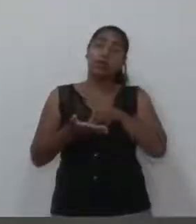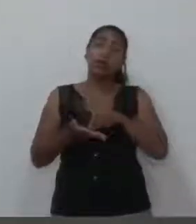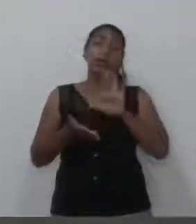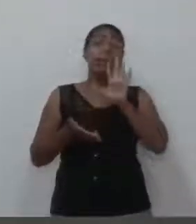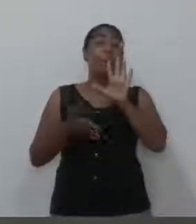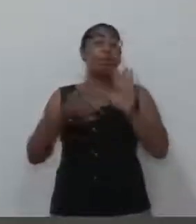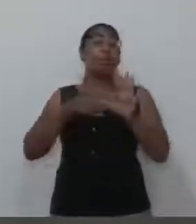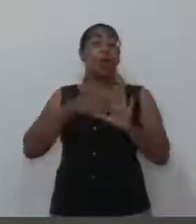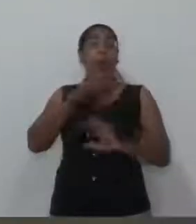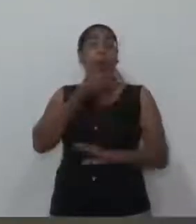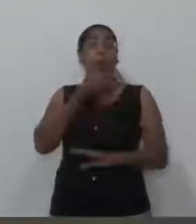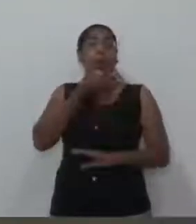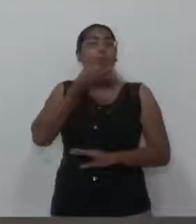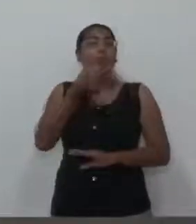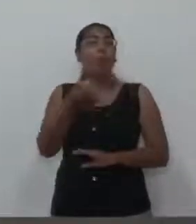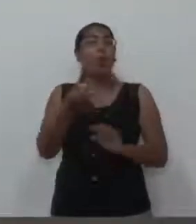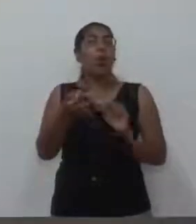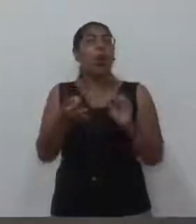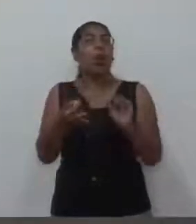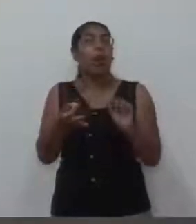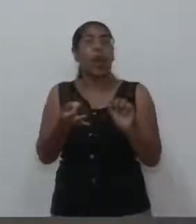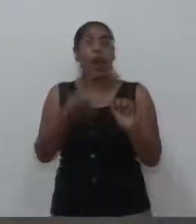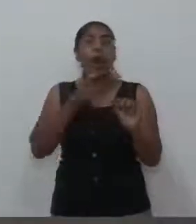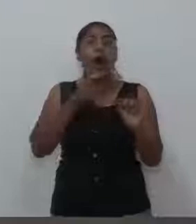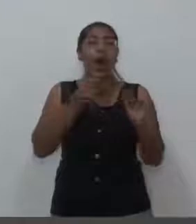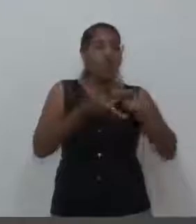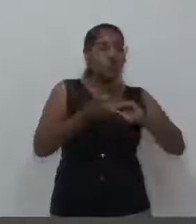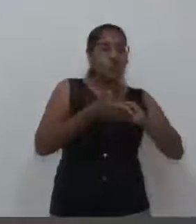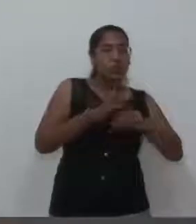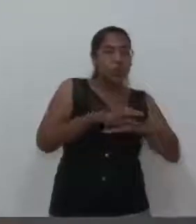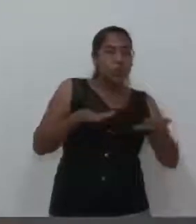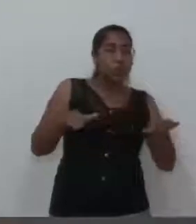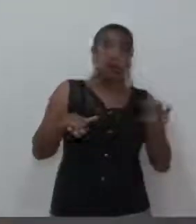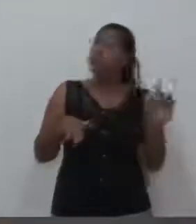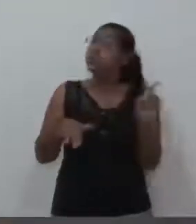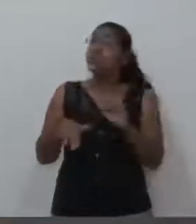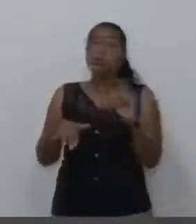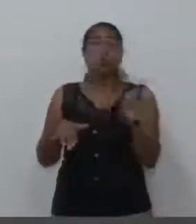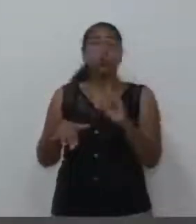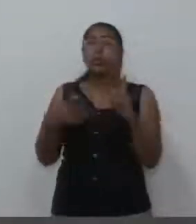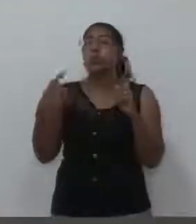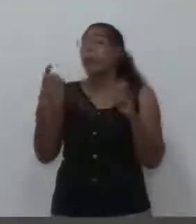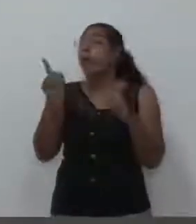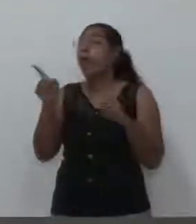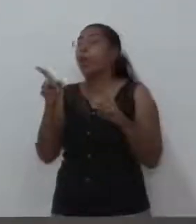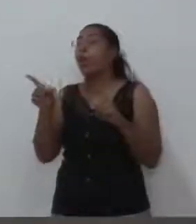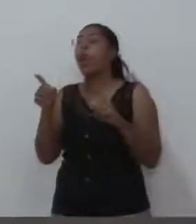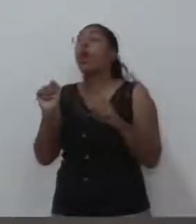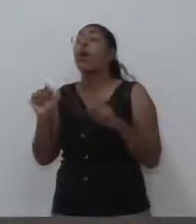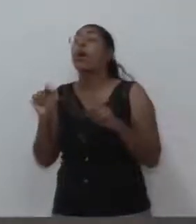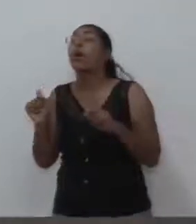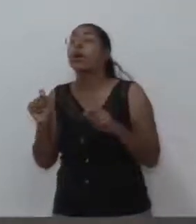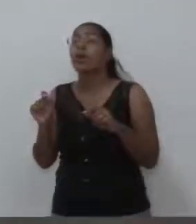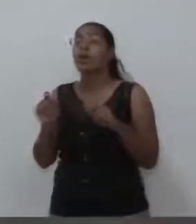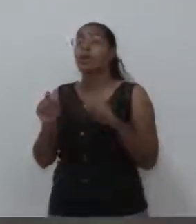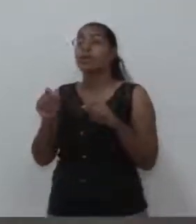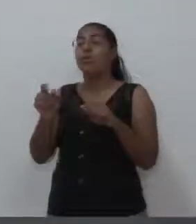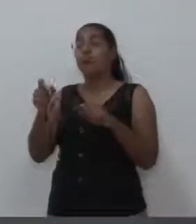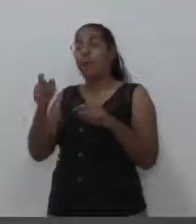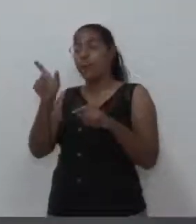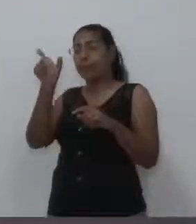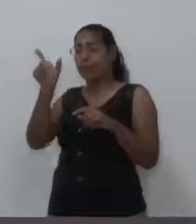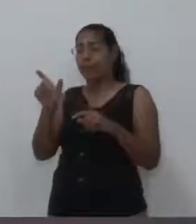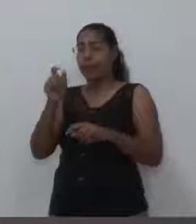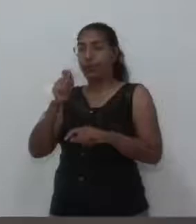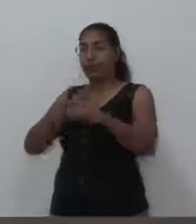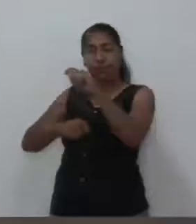falta de água, a gente tem uma questão séria de gestão dos recursos hídricos, que não é